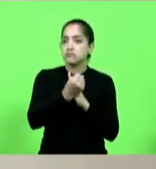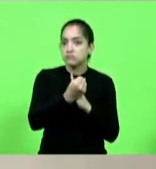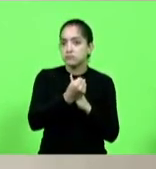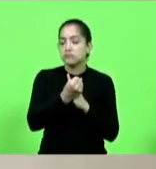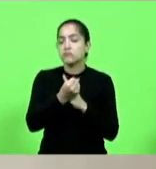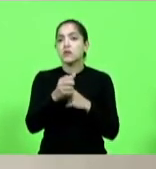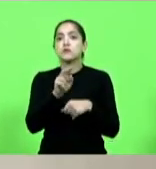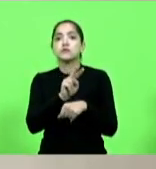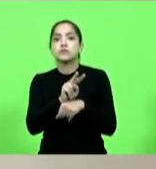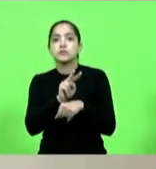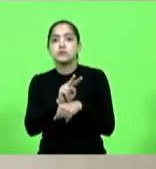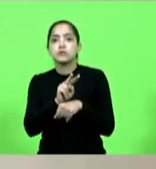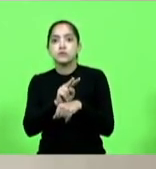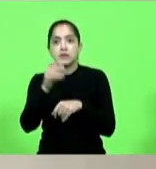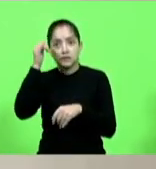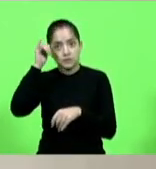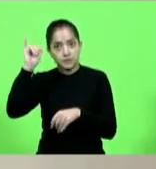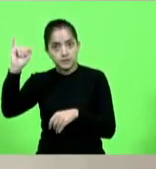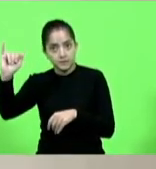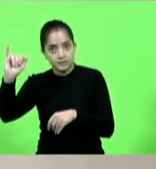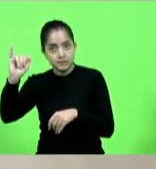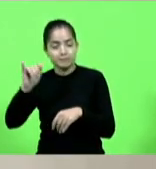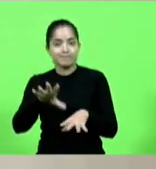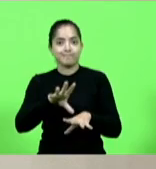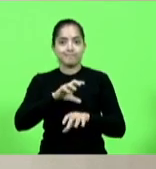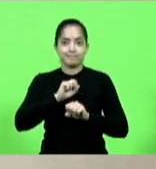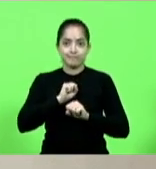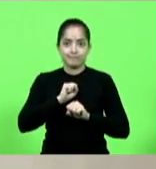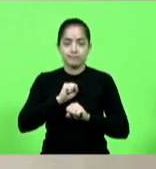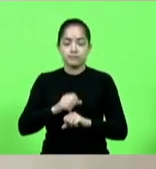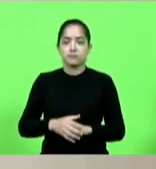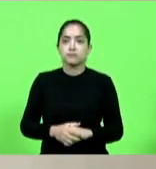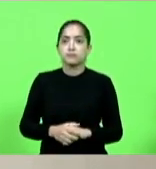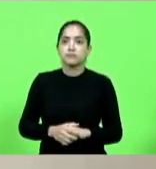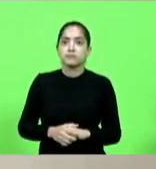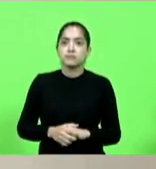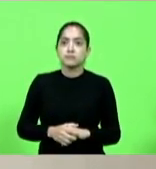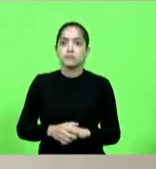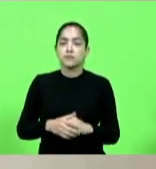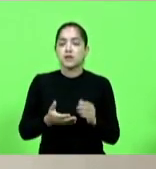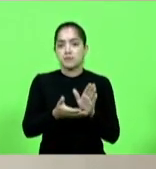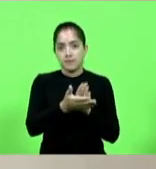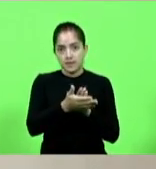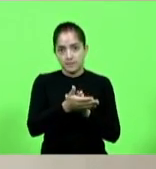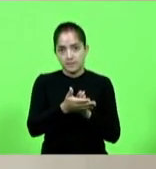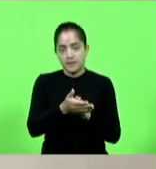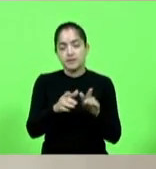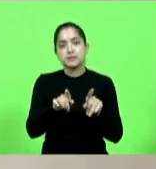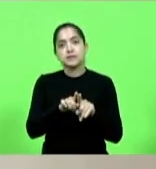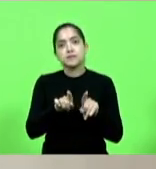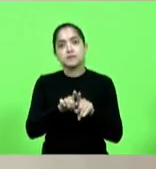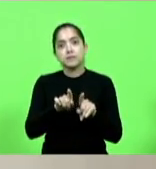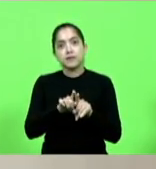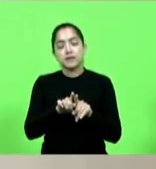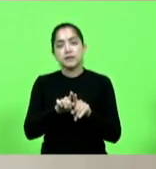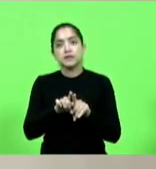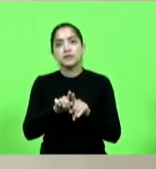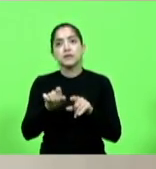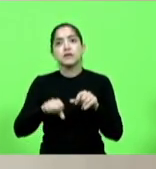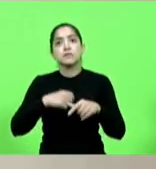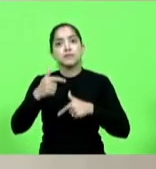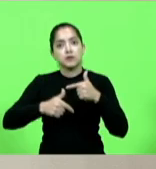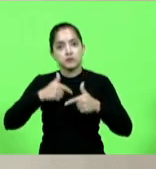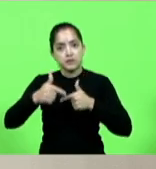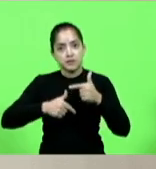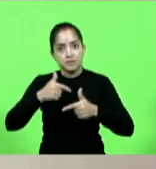cuidados da prevenção do contágio do vírus parabéns mas também pela grande atuação em não